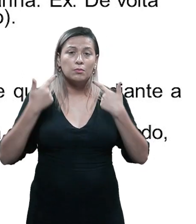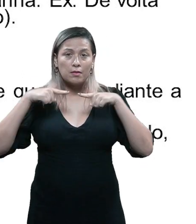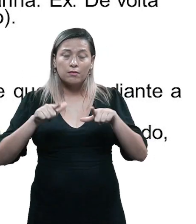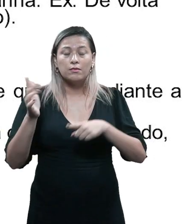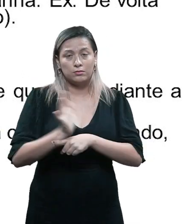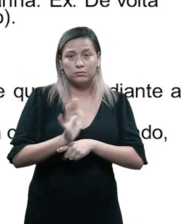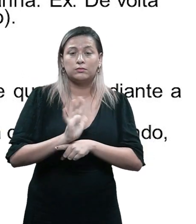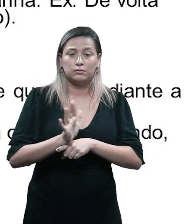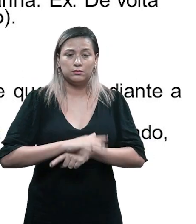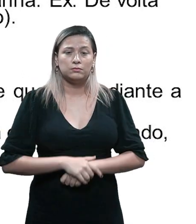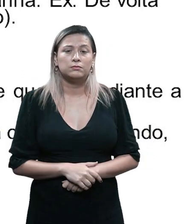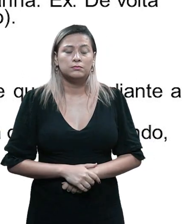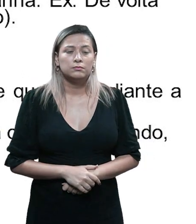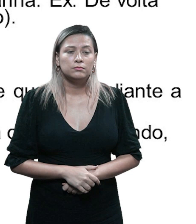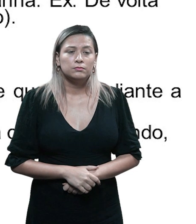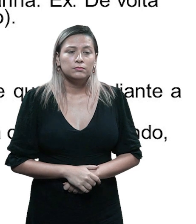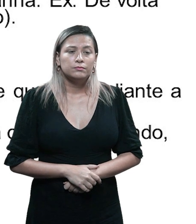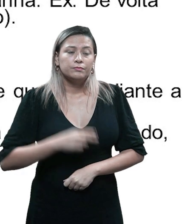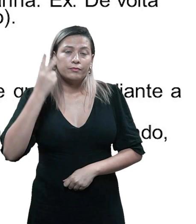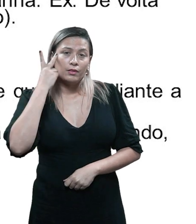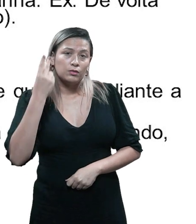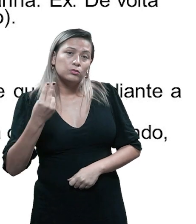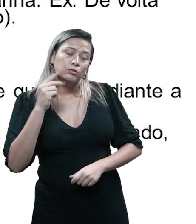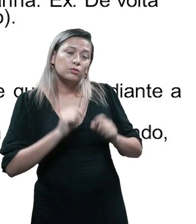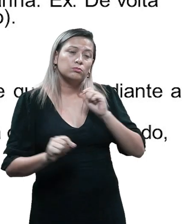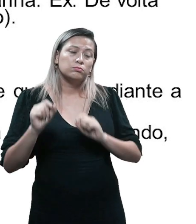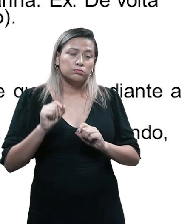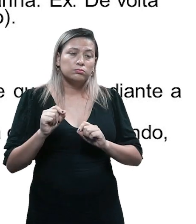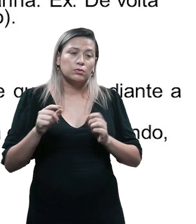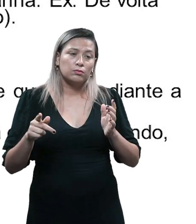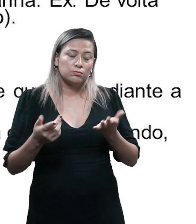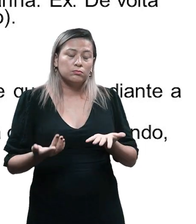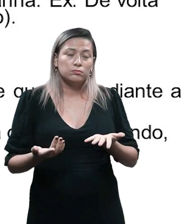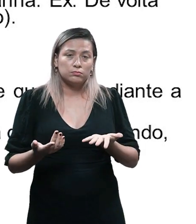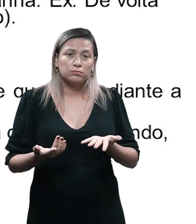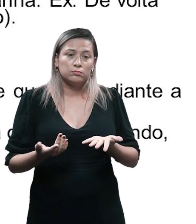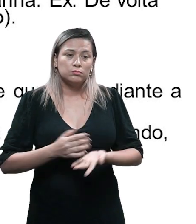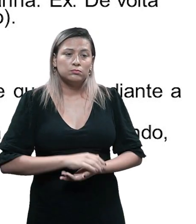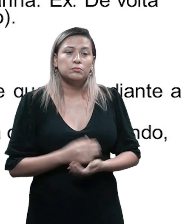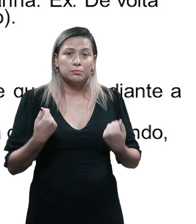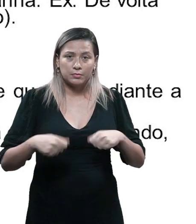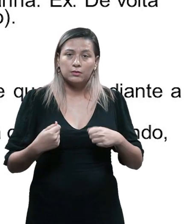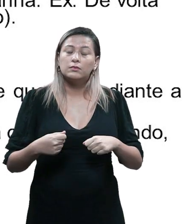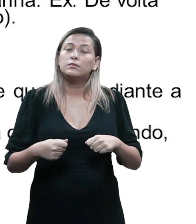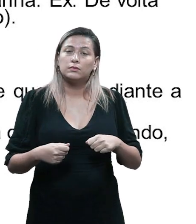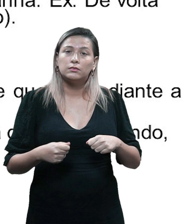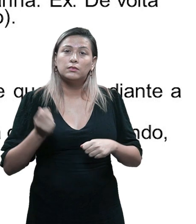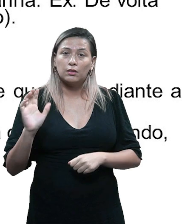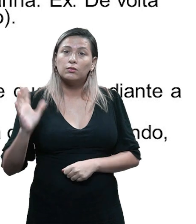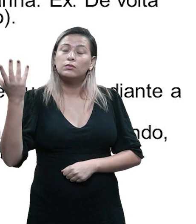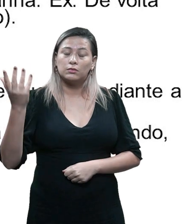a linguagem cinematográfica. Certo? Aquela história, para os personagens da história, ela precisa ter